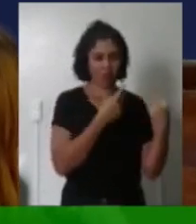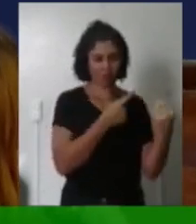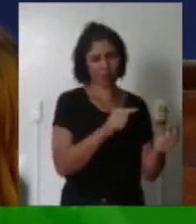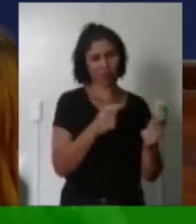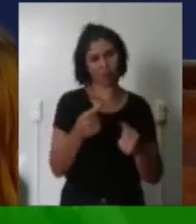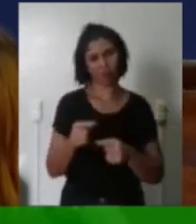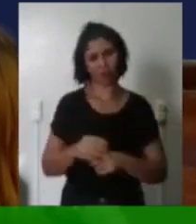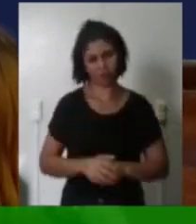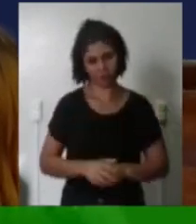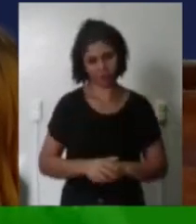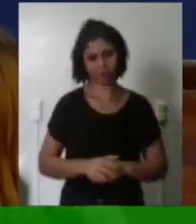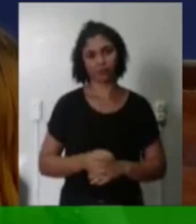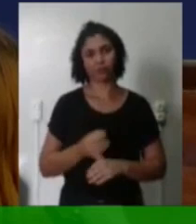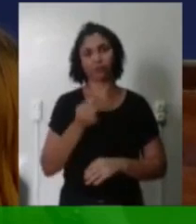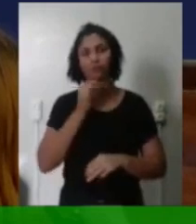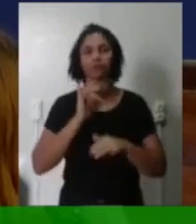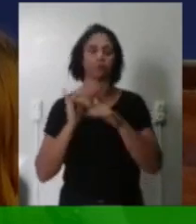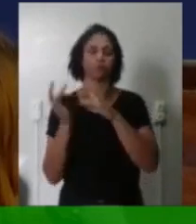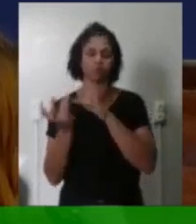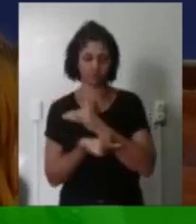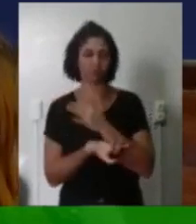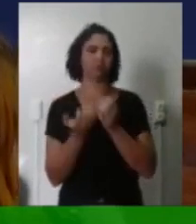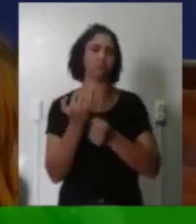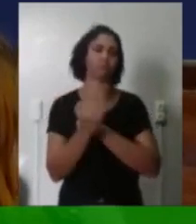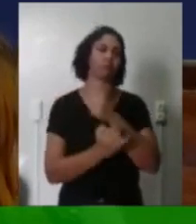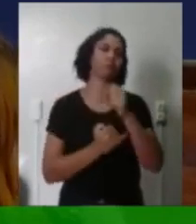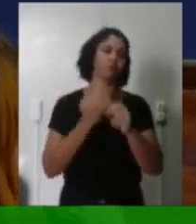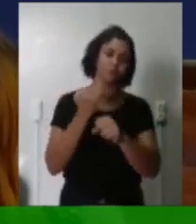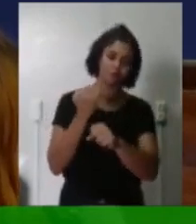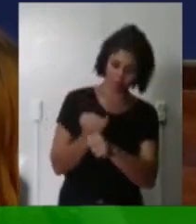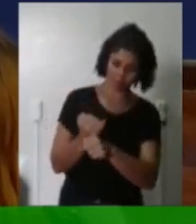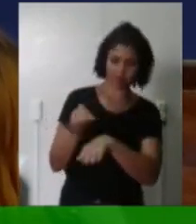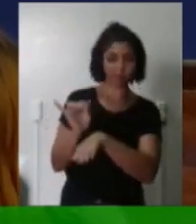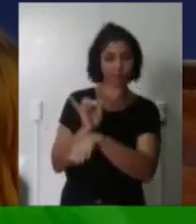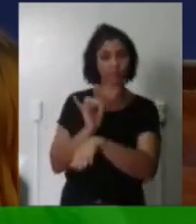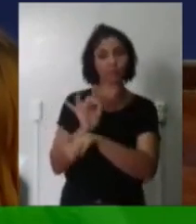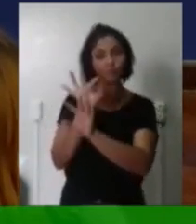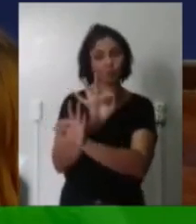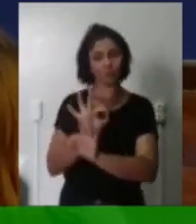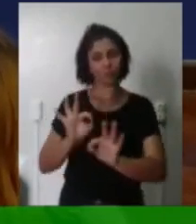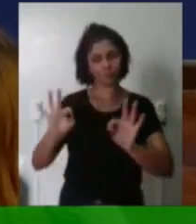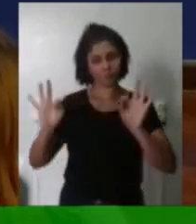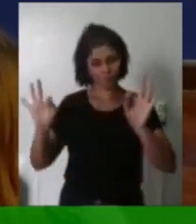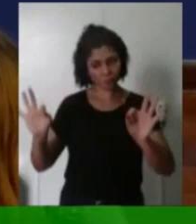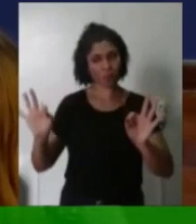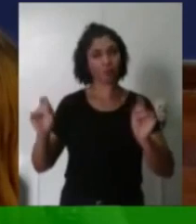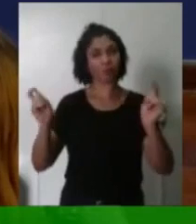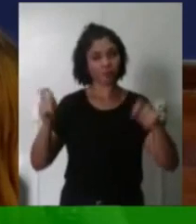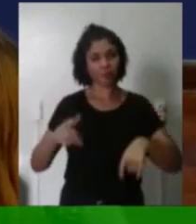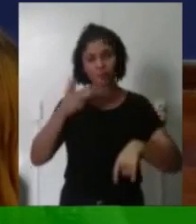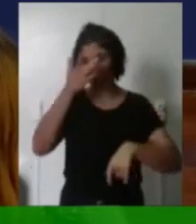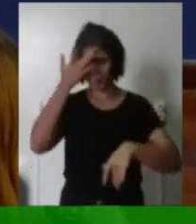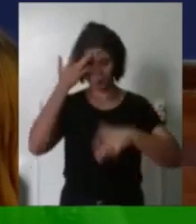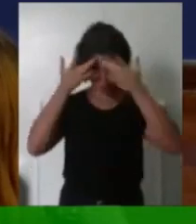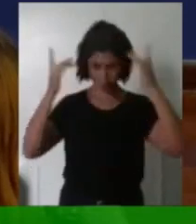Fez as redes sociais, a internet Que é um instrumento magnífico de aproximar as pessoas